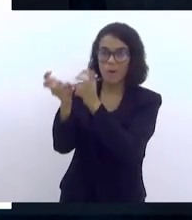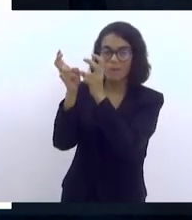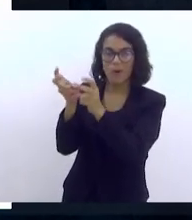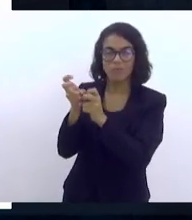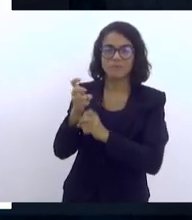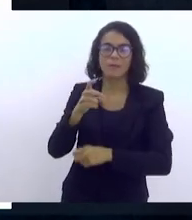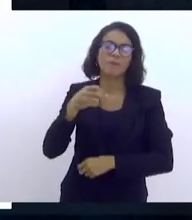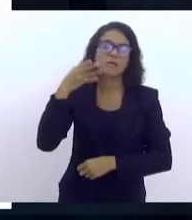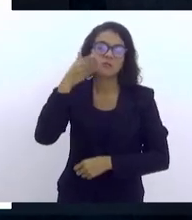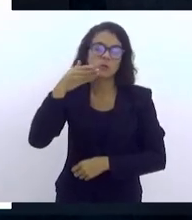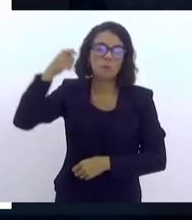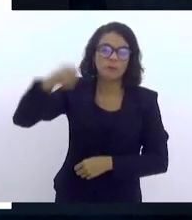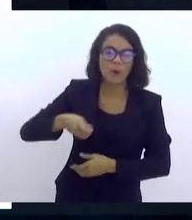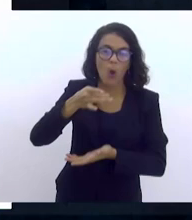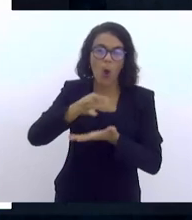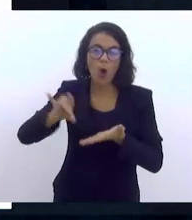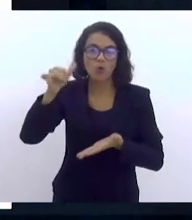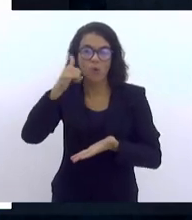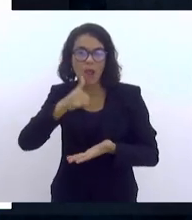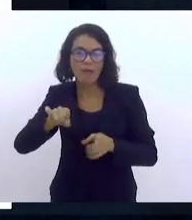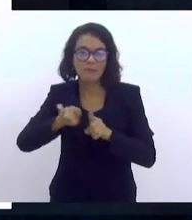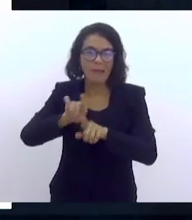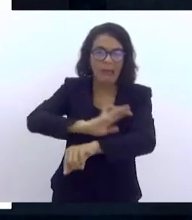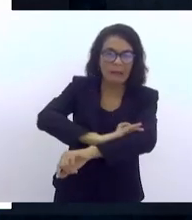extremistas, de misoginia, etc.,